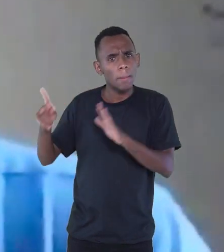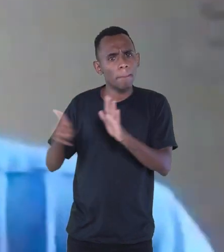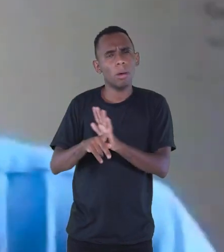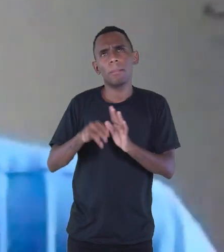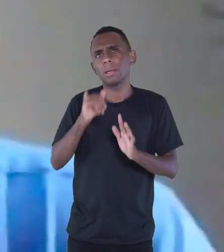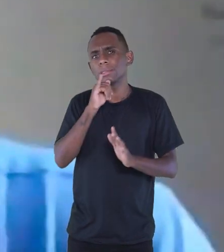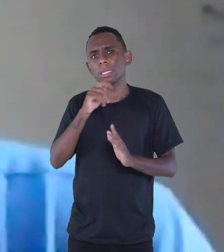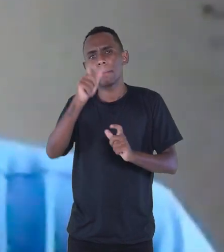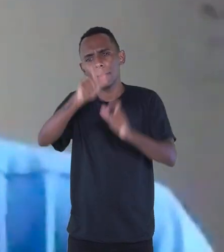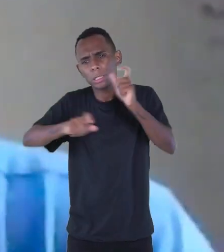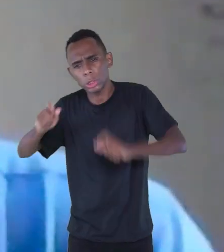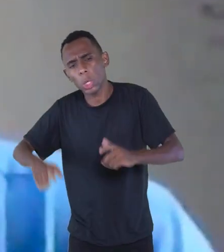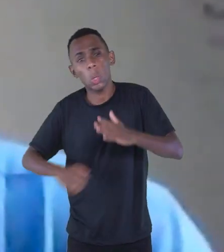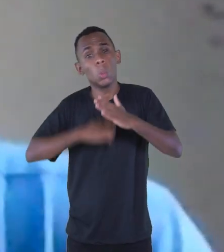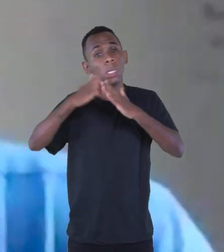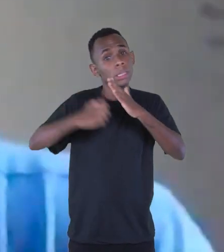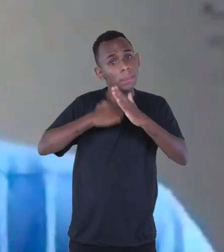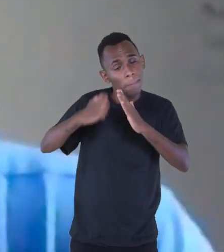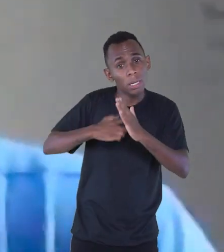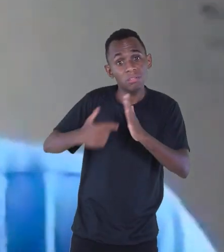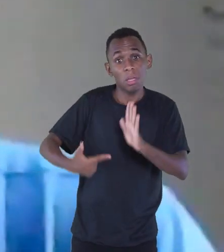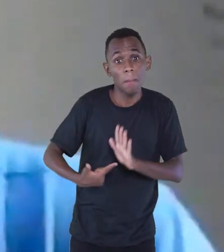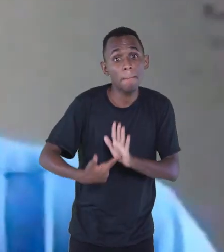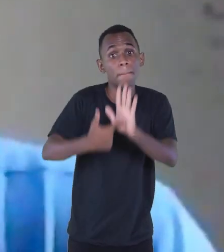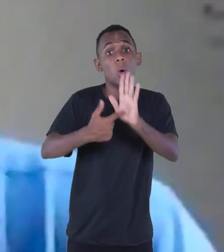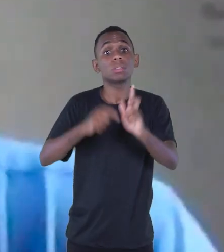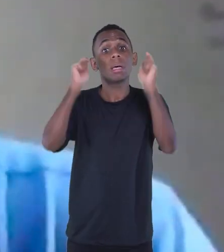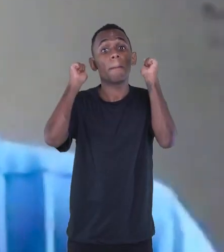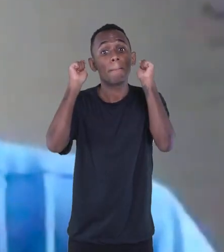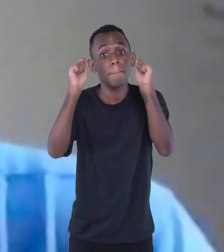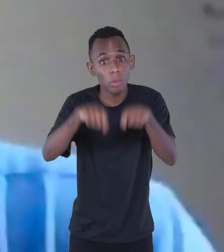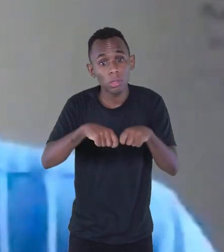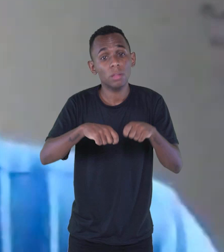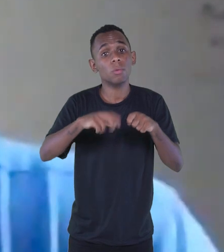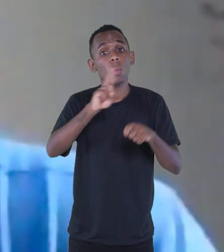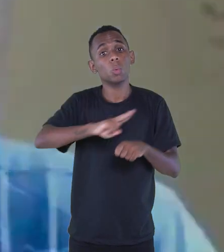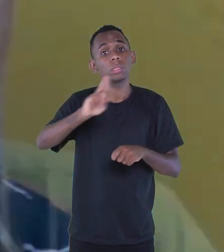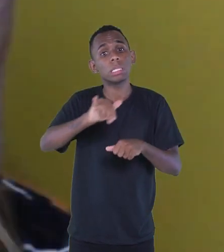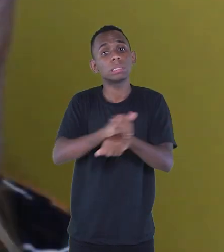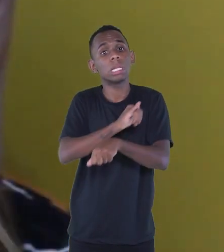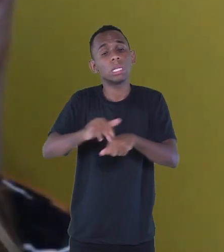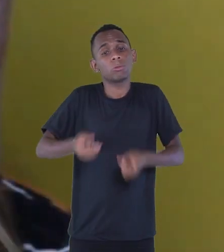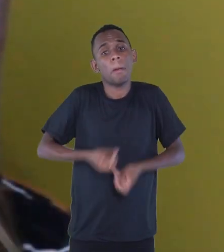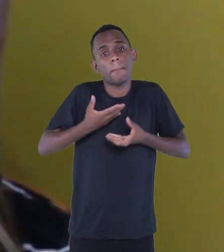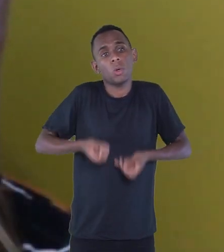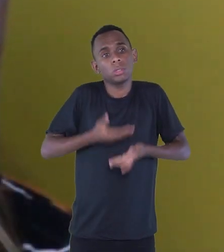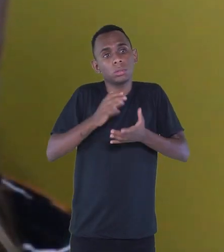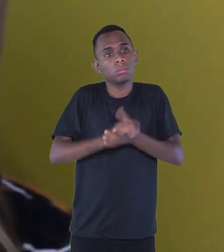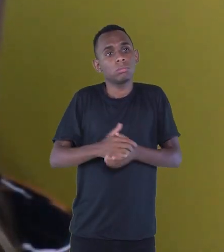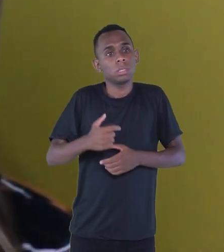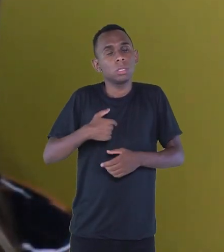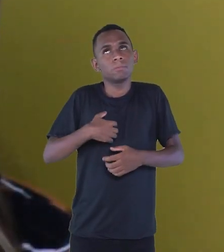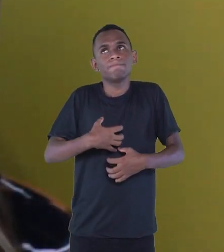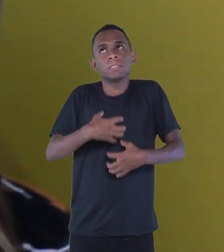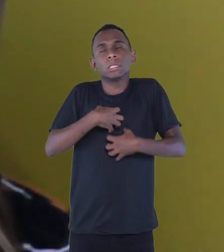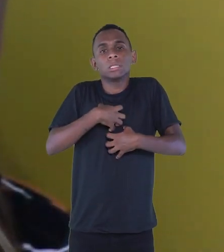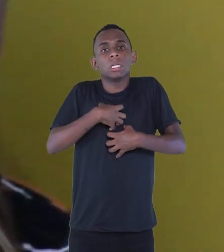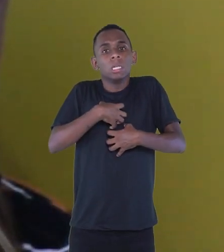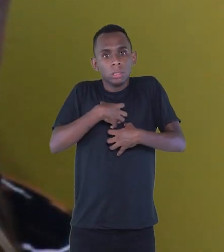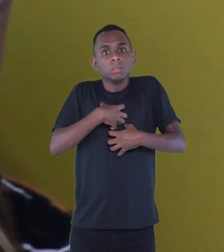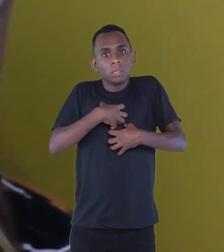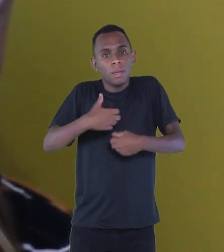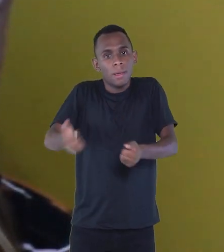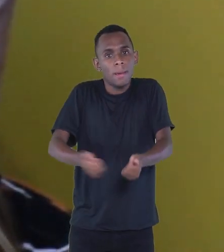e mostra isso através de poesia e emociona muito as pessoas, né?